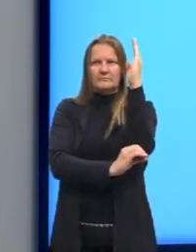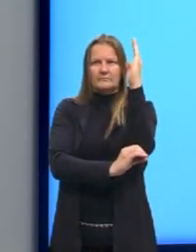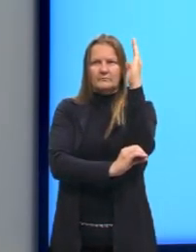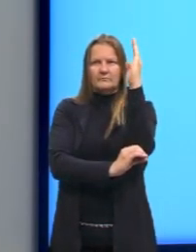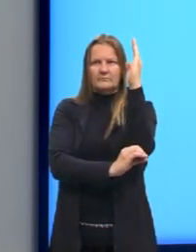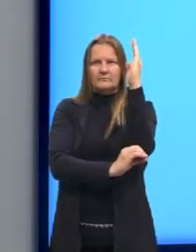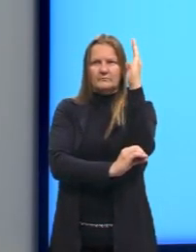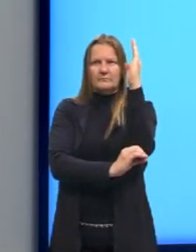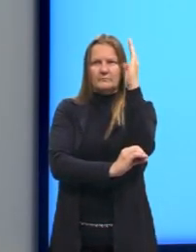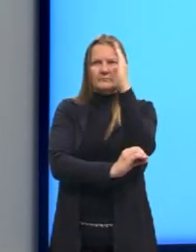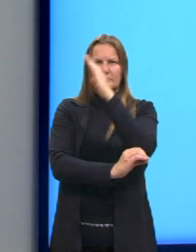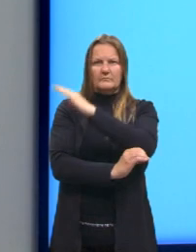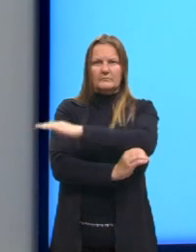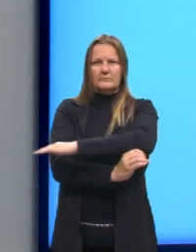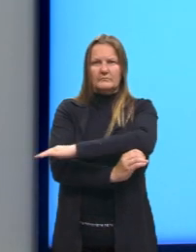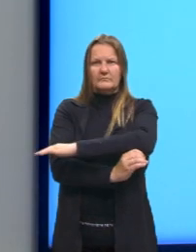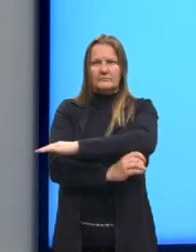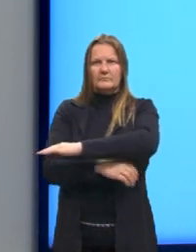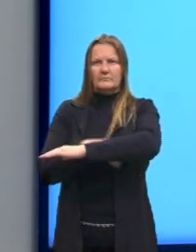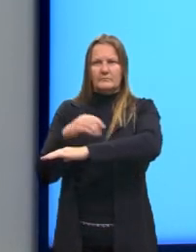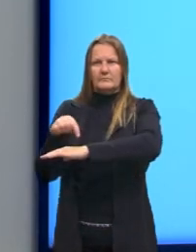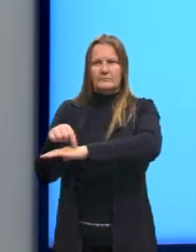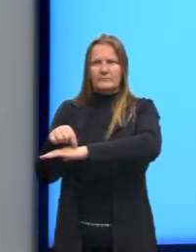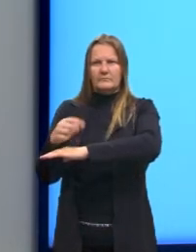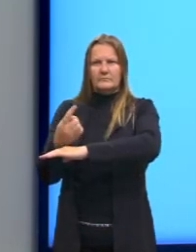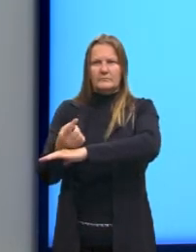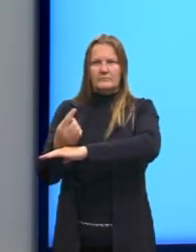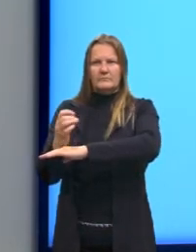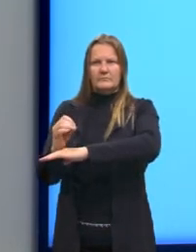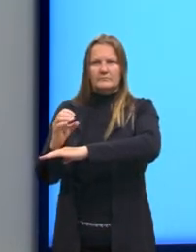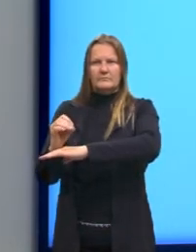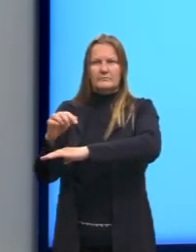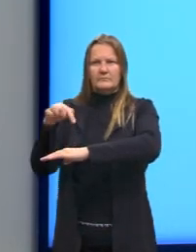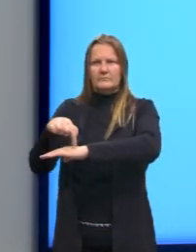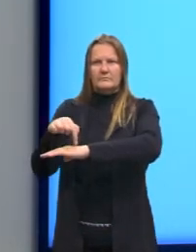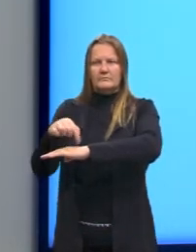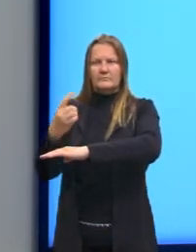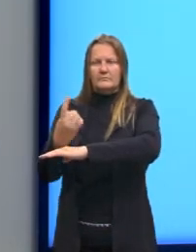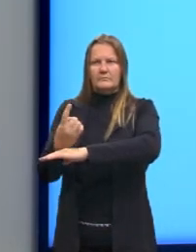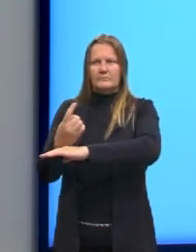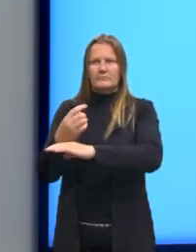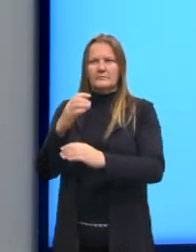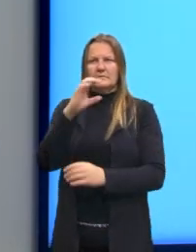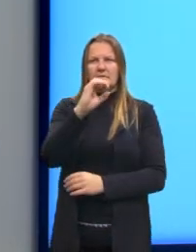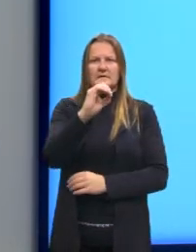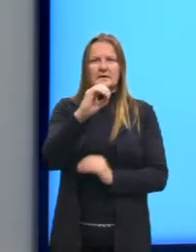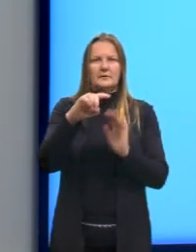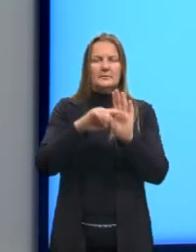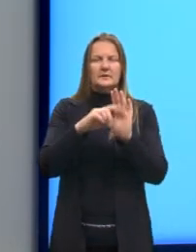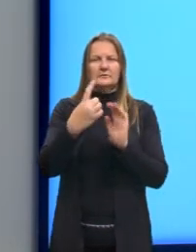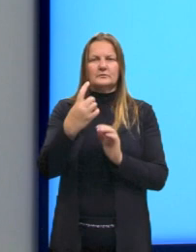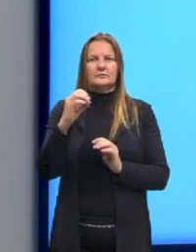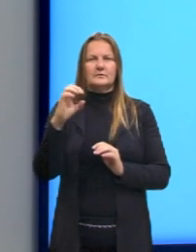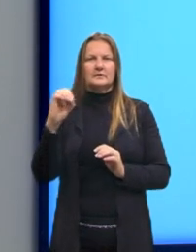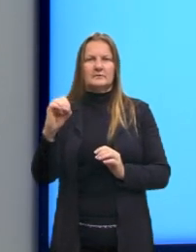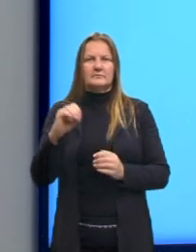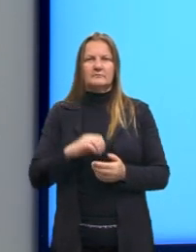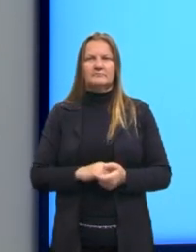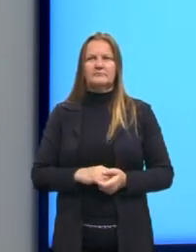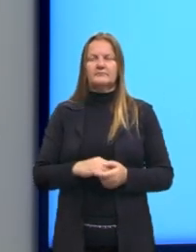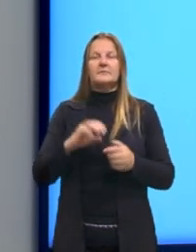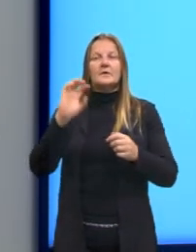ponto B, eixo horizontal equivale a 100. Então, ficaria zero menos 100. E aí, nós